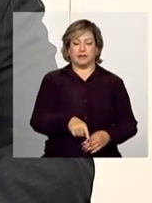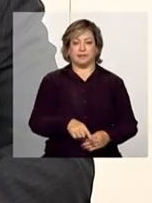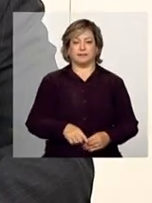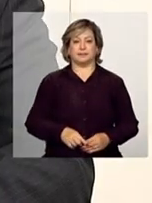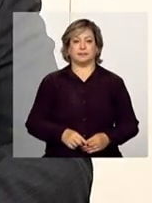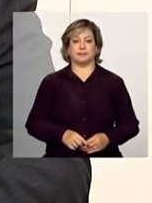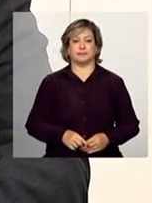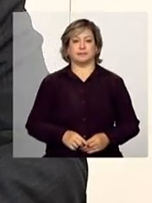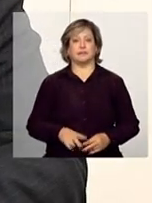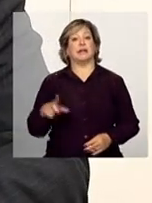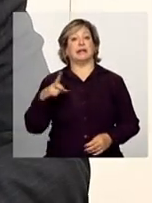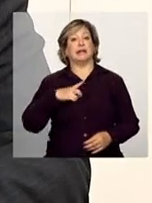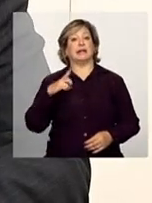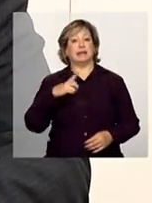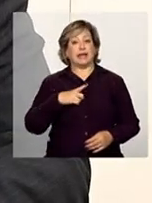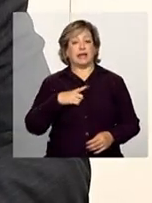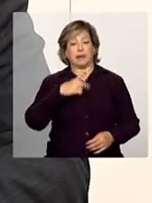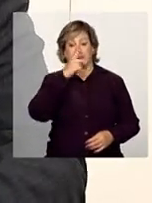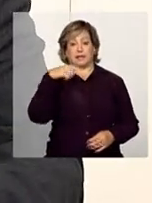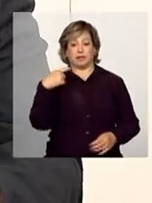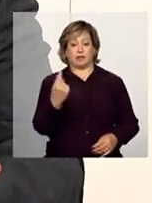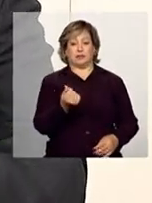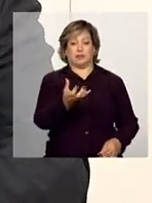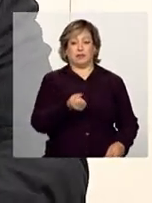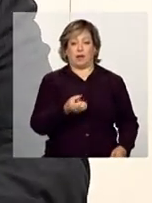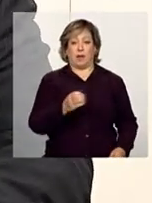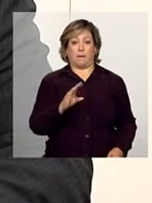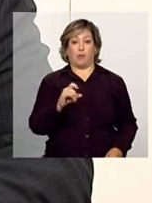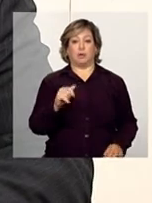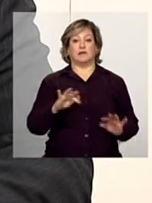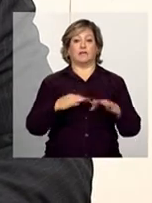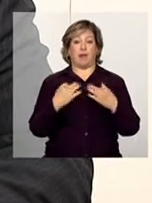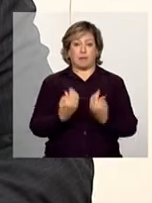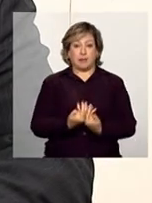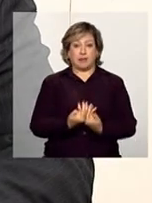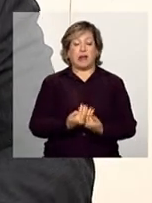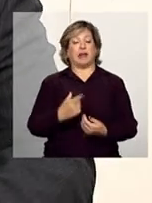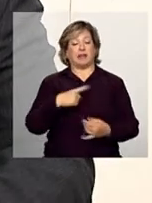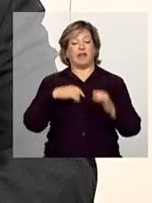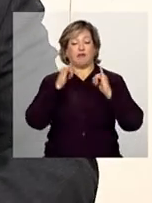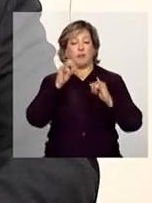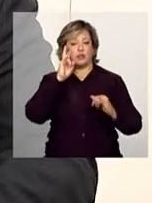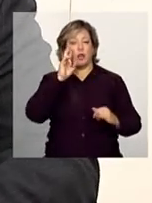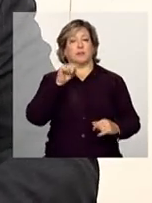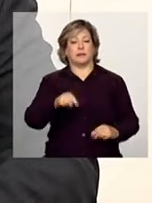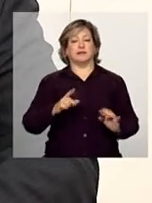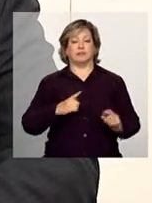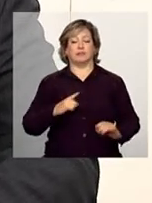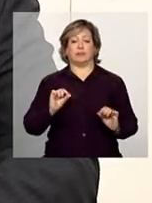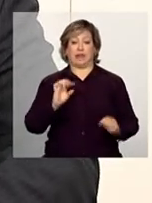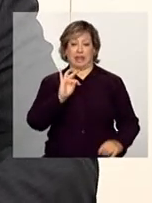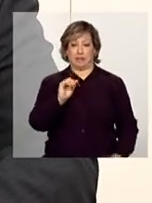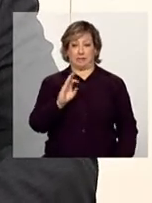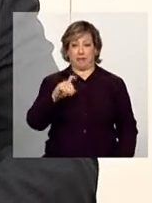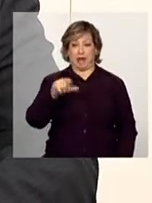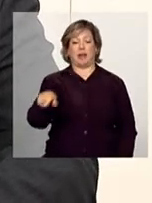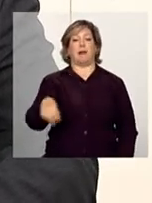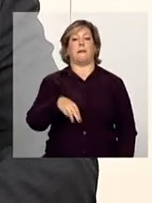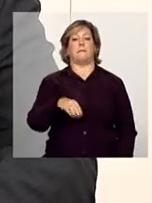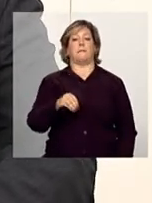têm beneficiários do programa Bolsa Família e que a gente obtém informações disso aí. Na tabela de motivos,